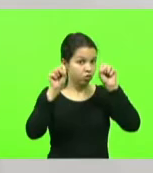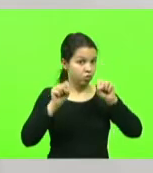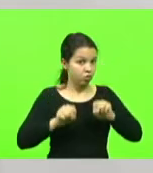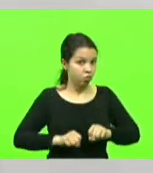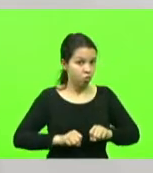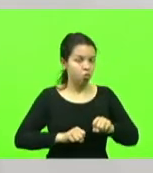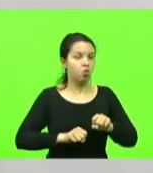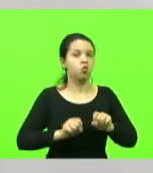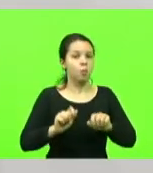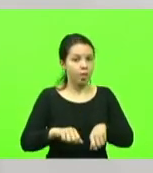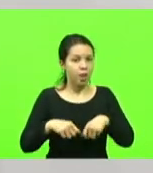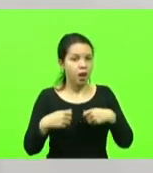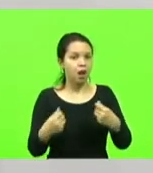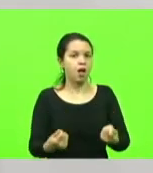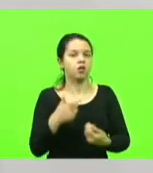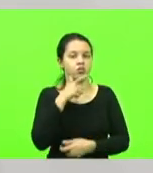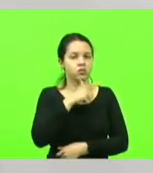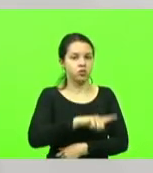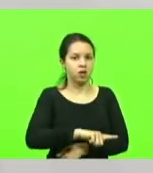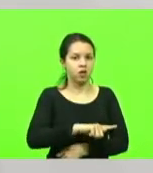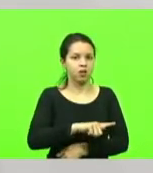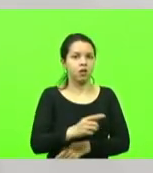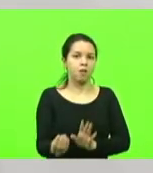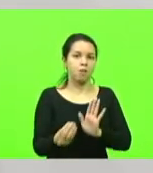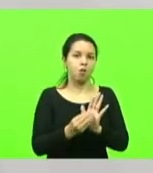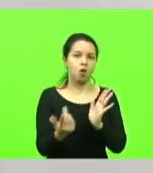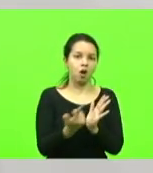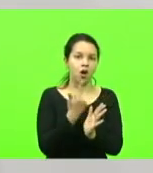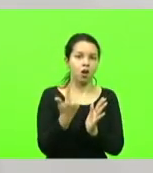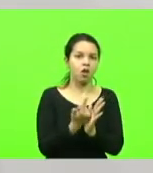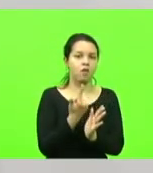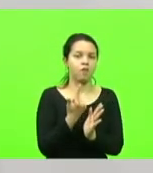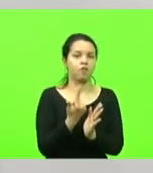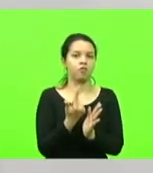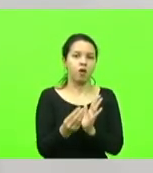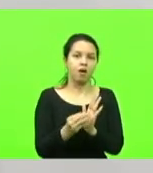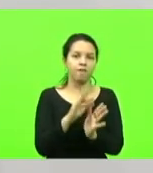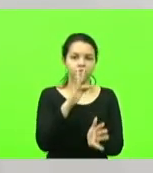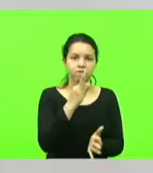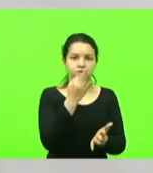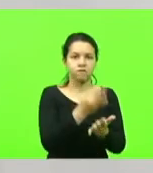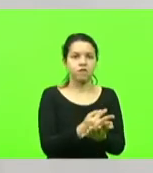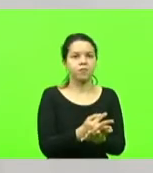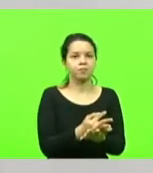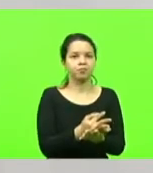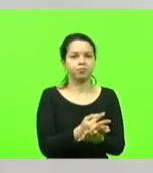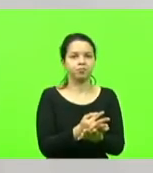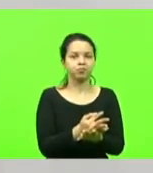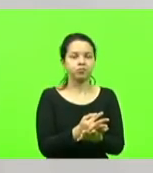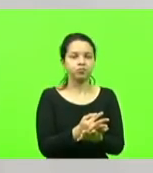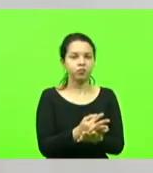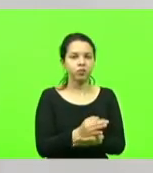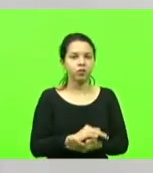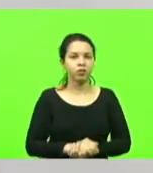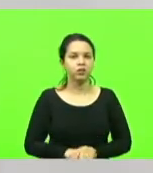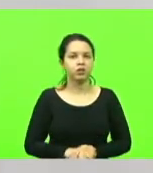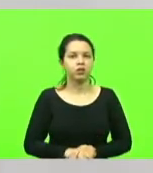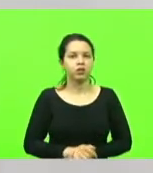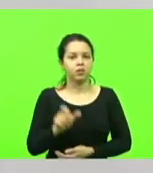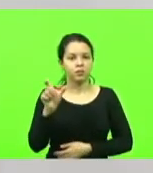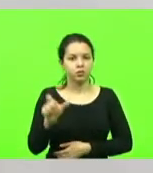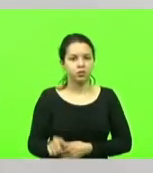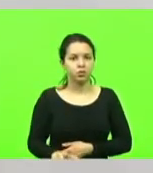livro, demonstram a fé de seus devotos. Era essencialmente um ser de